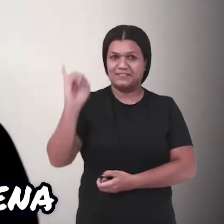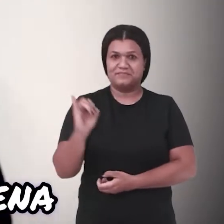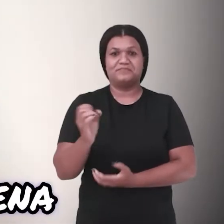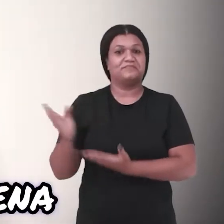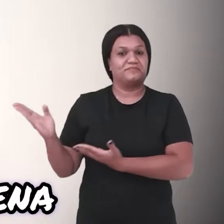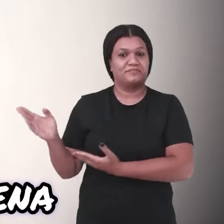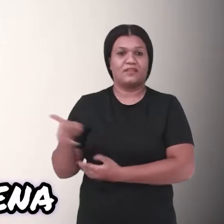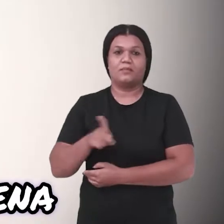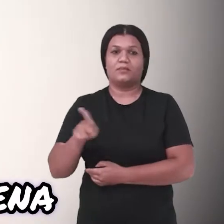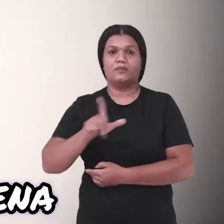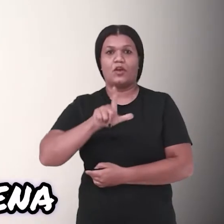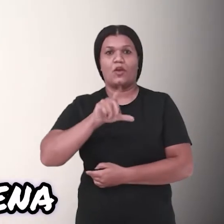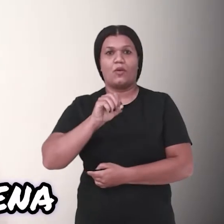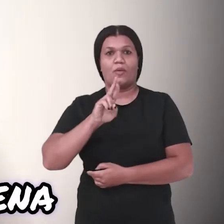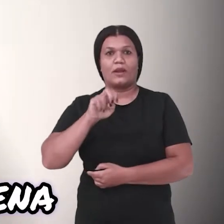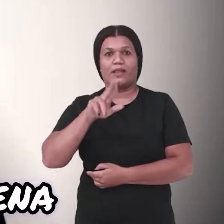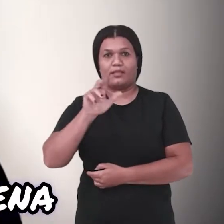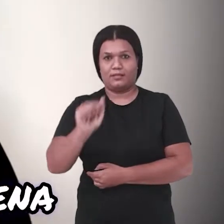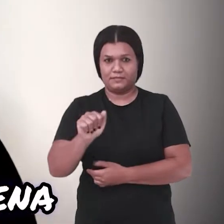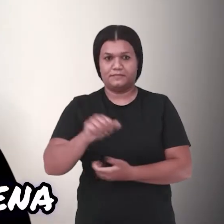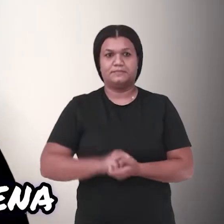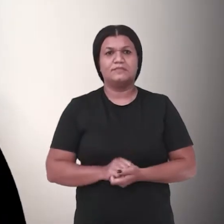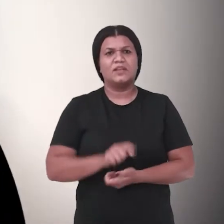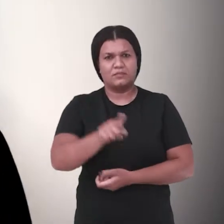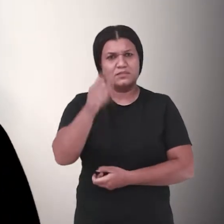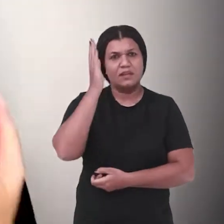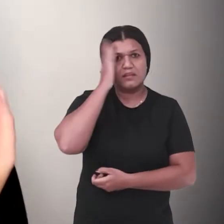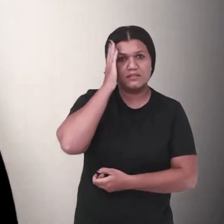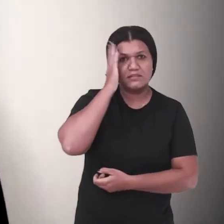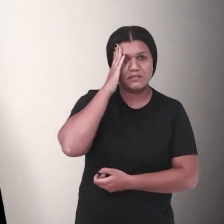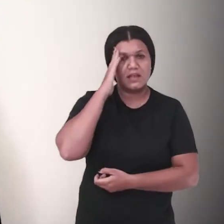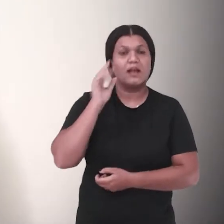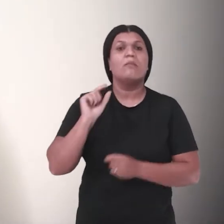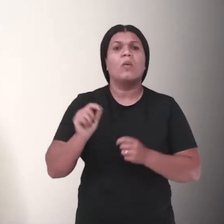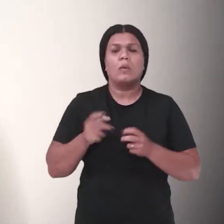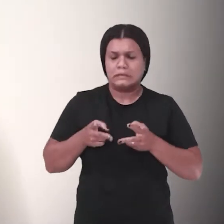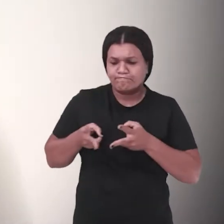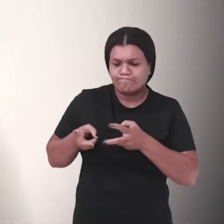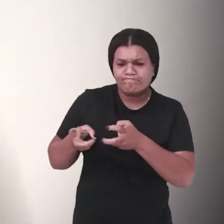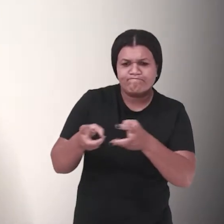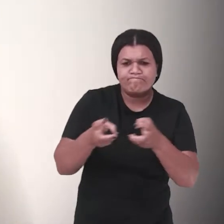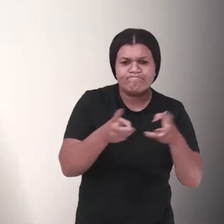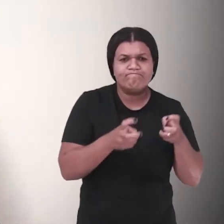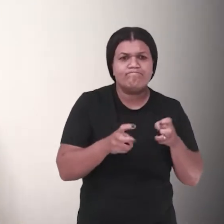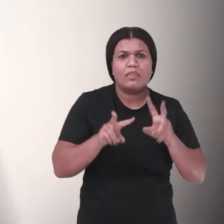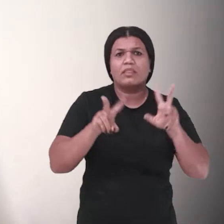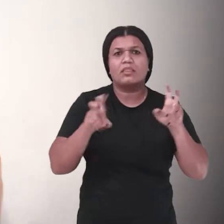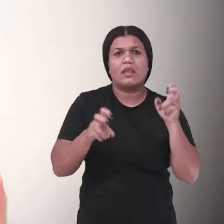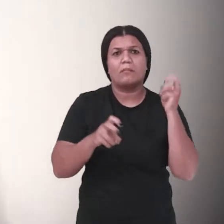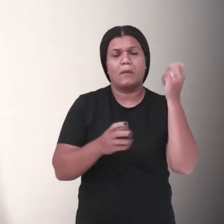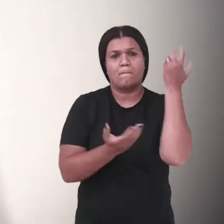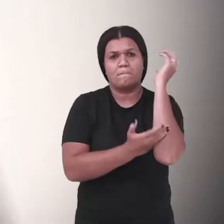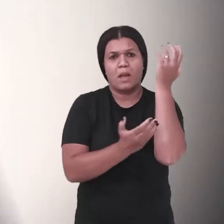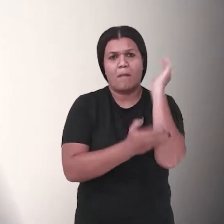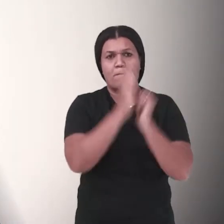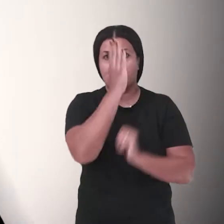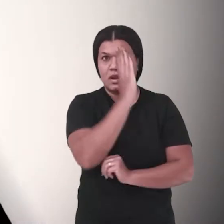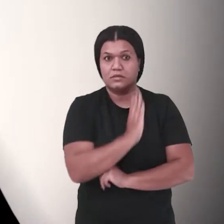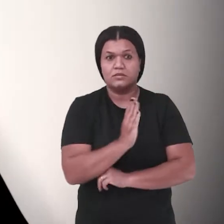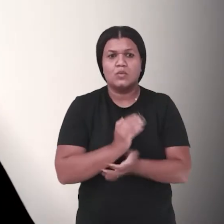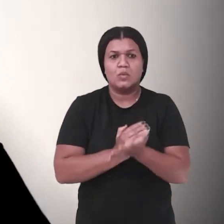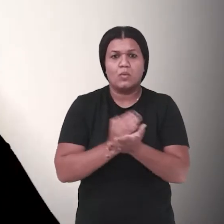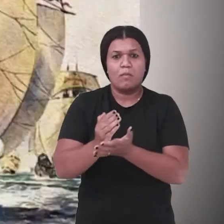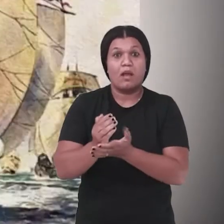Oiê! Eu sou a professora Lorena. Você sabia que a exploração do pau-brasil foi